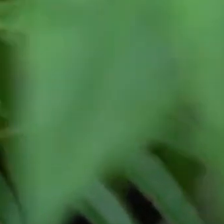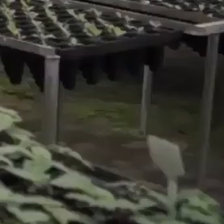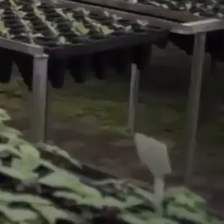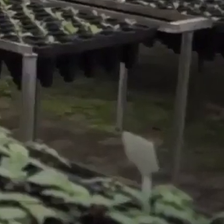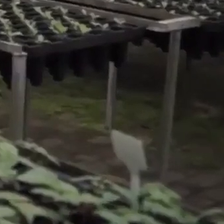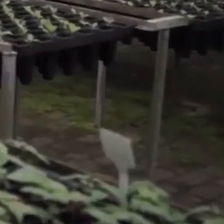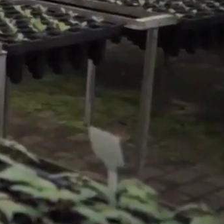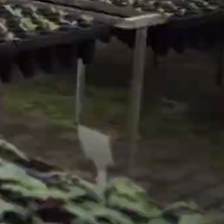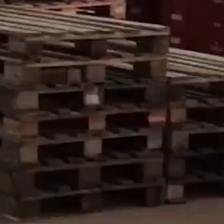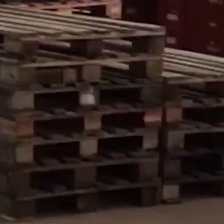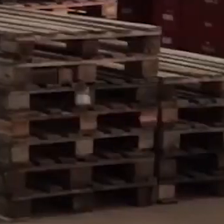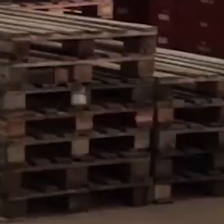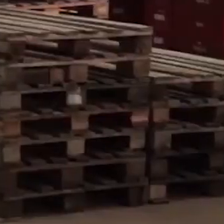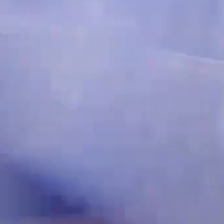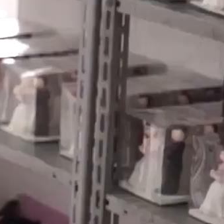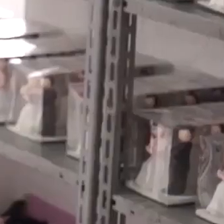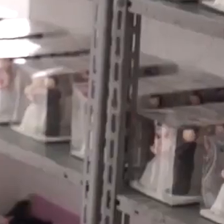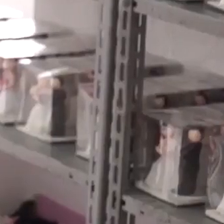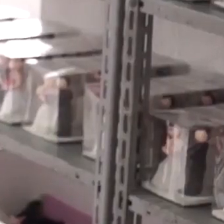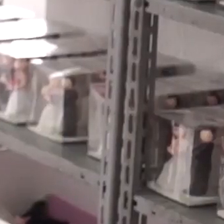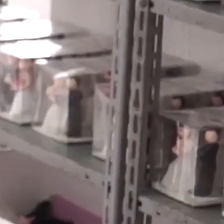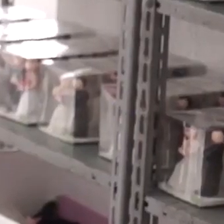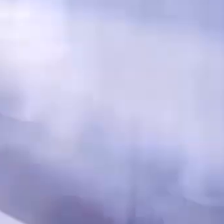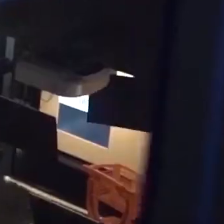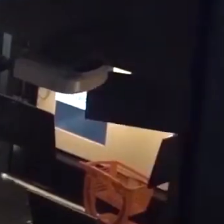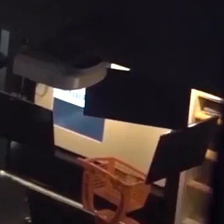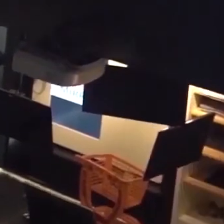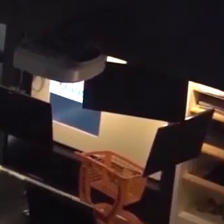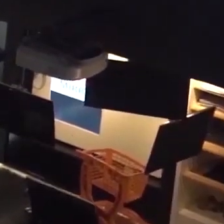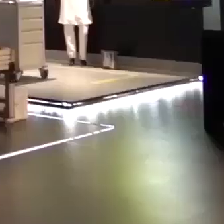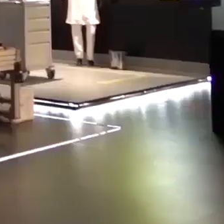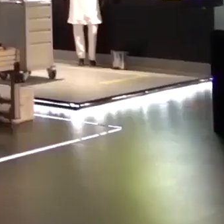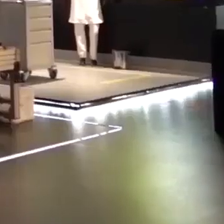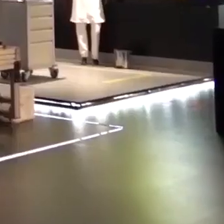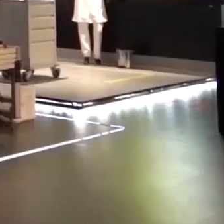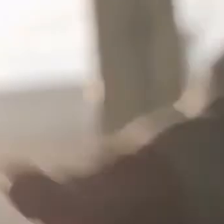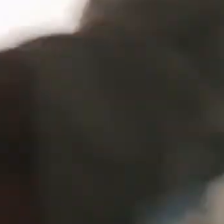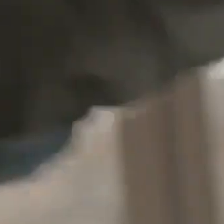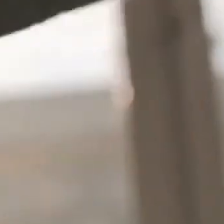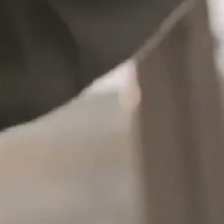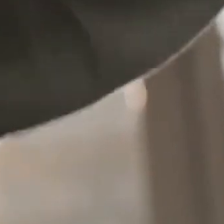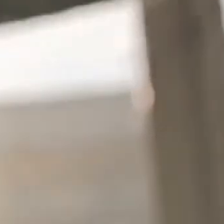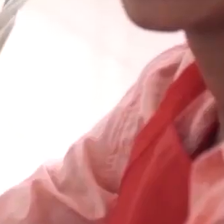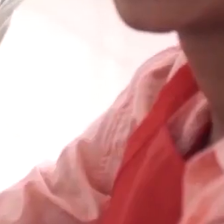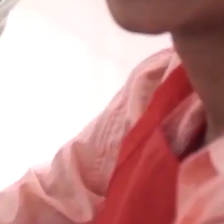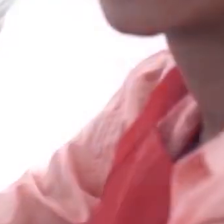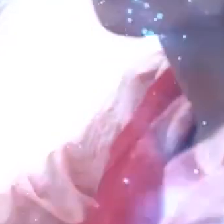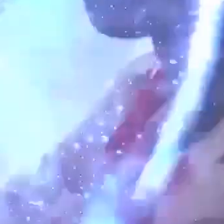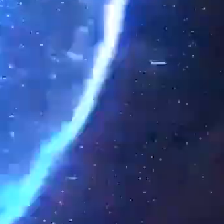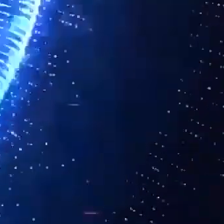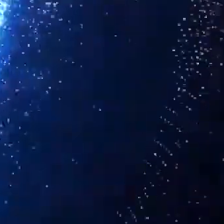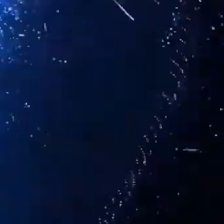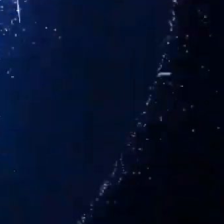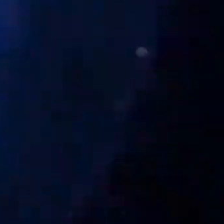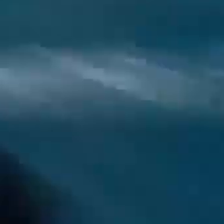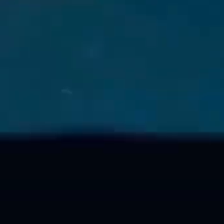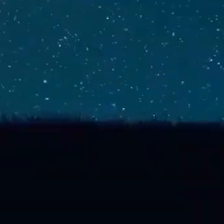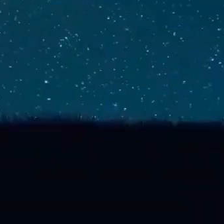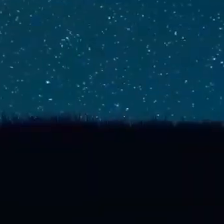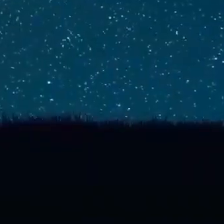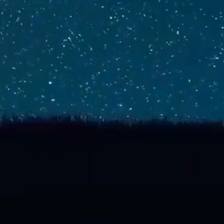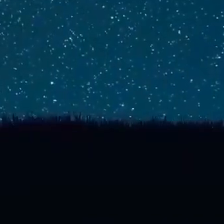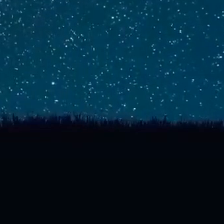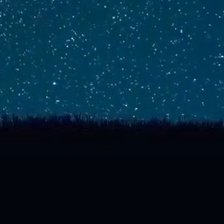Gera produtividade E cria confiança Compartilhar o conhecimento Promove parcerias Para mudar o mundo